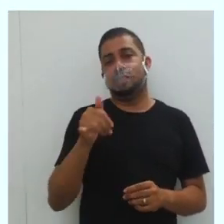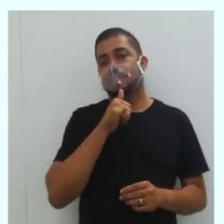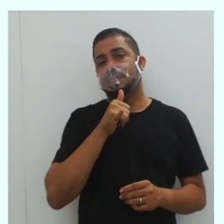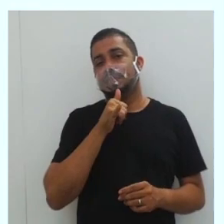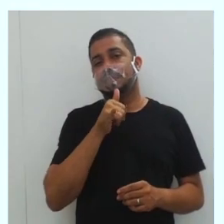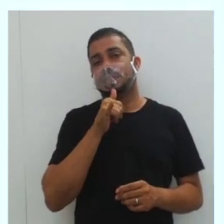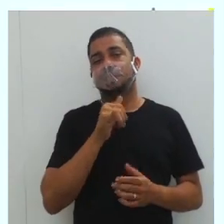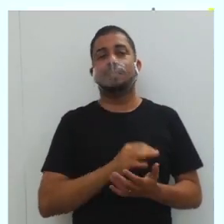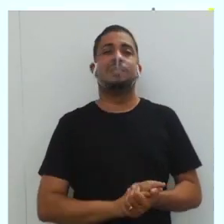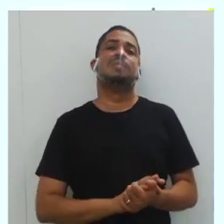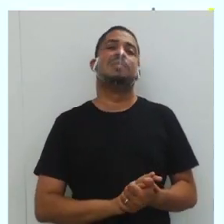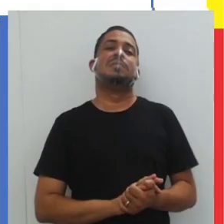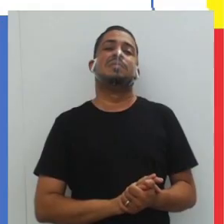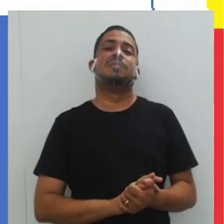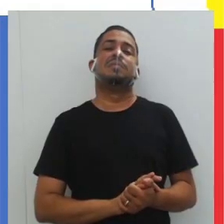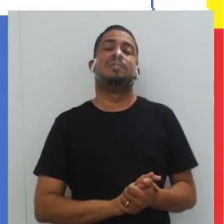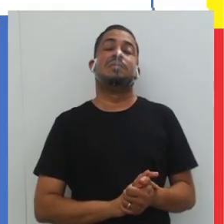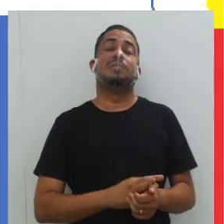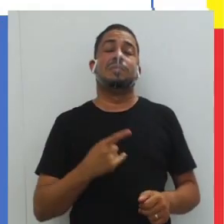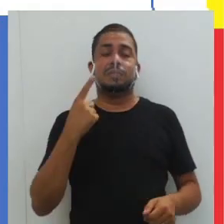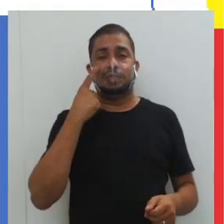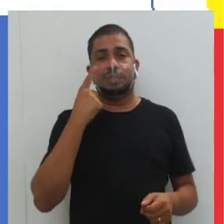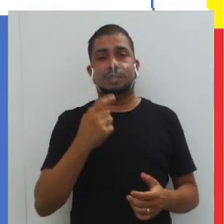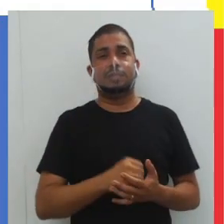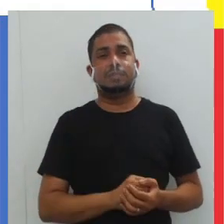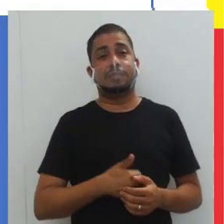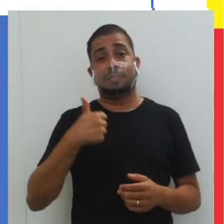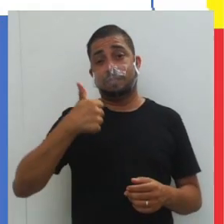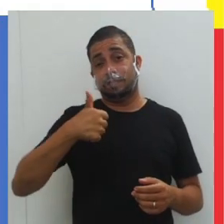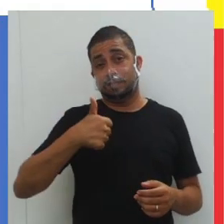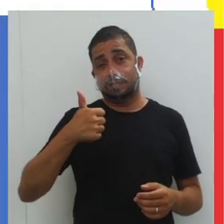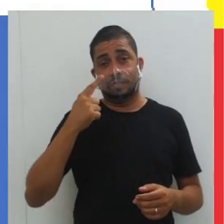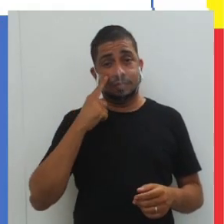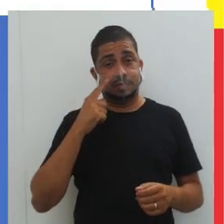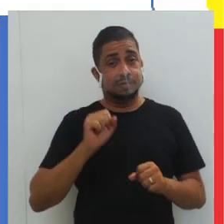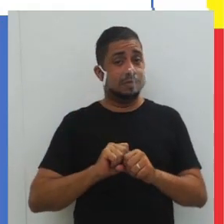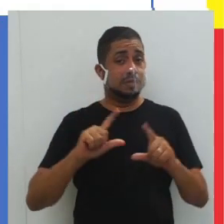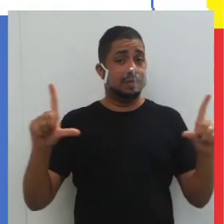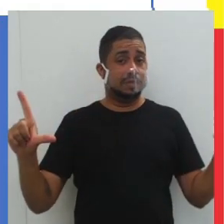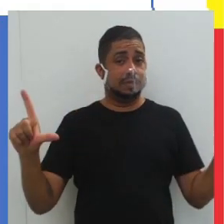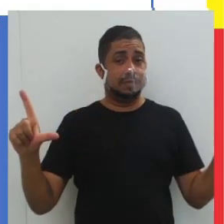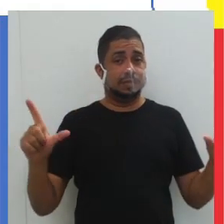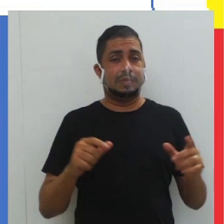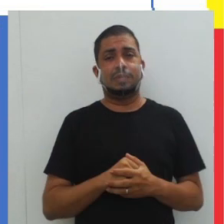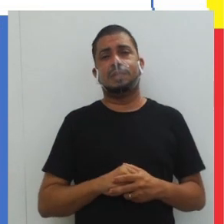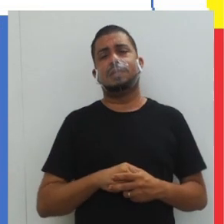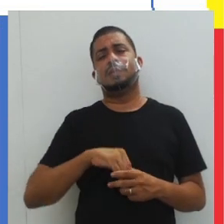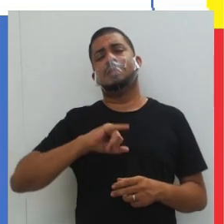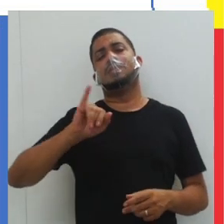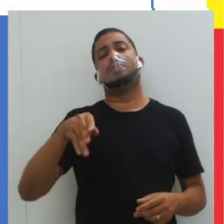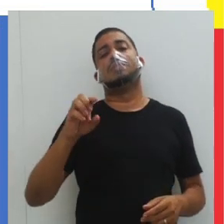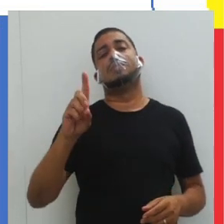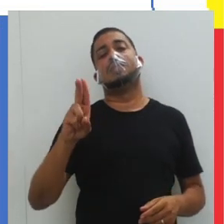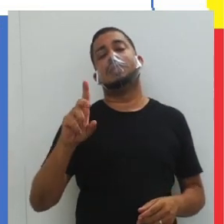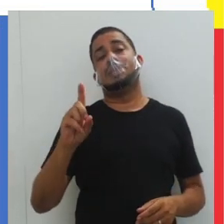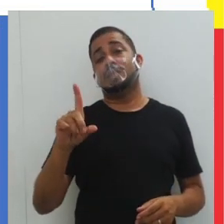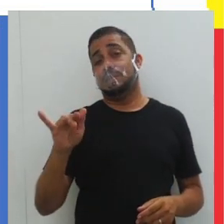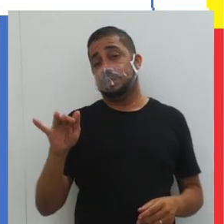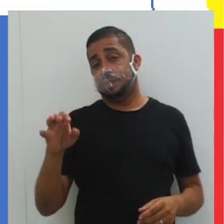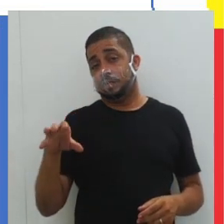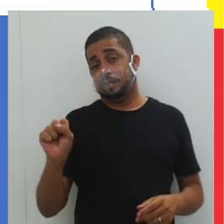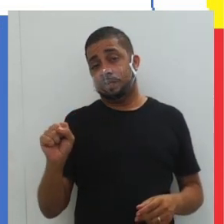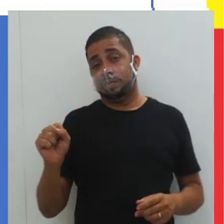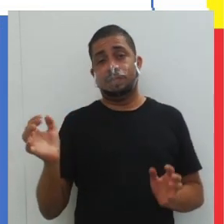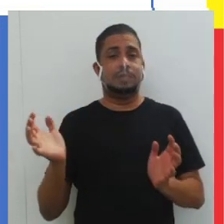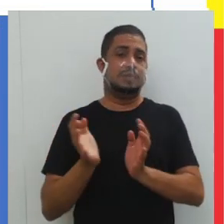exemplos para vocês. Vejamos só aqui. O primeiro, olhem para a tela. Os judeus, por exemplo, são um